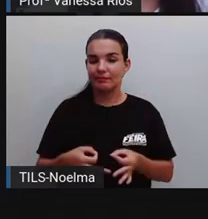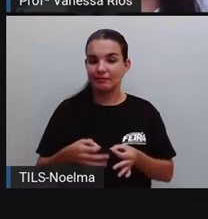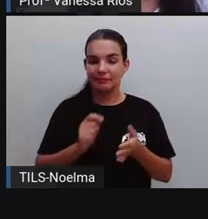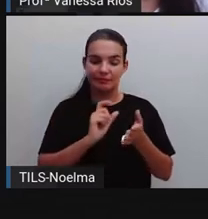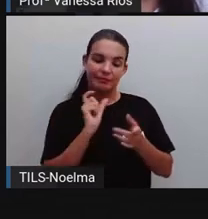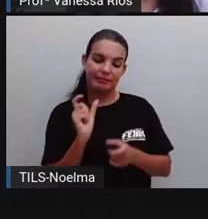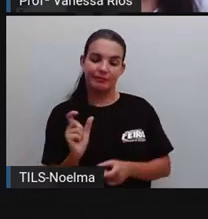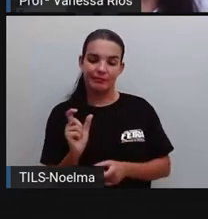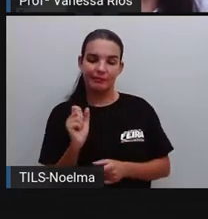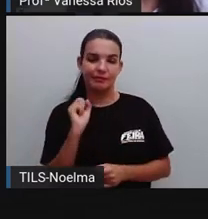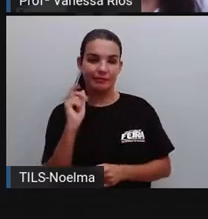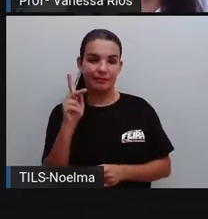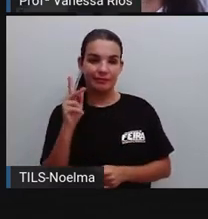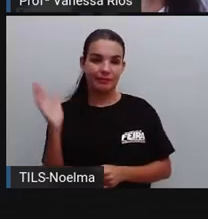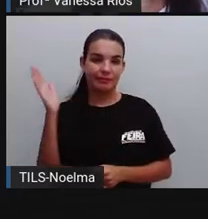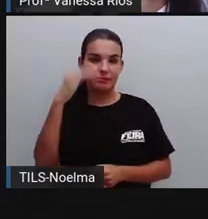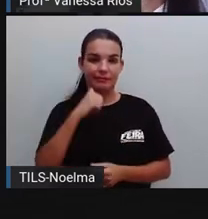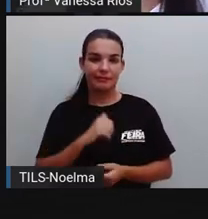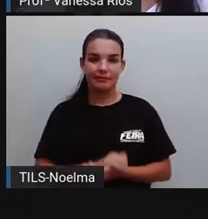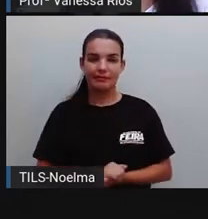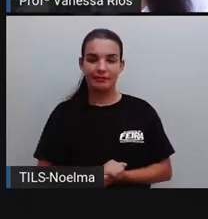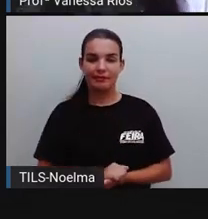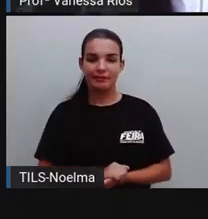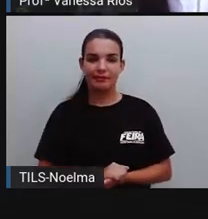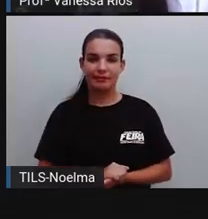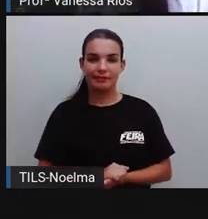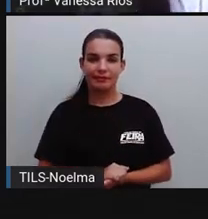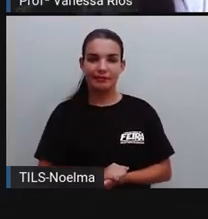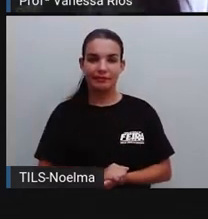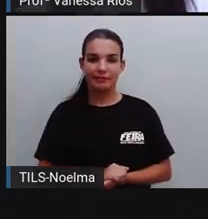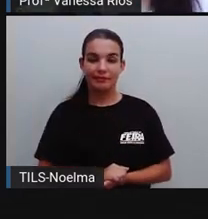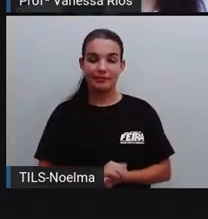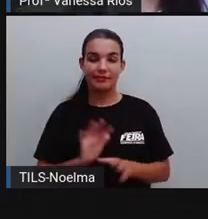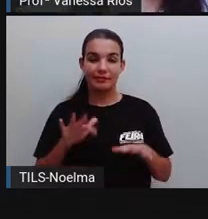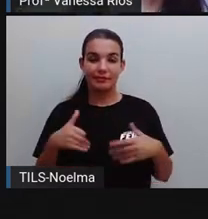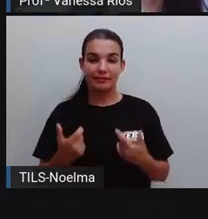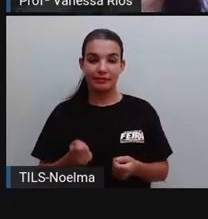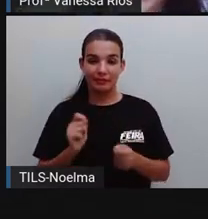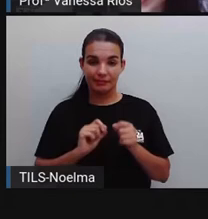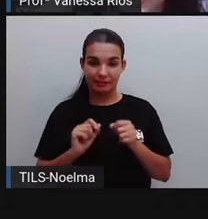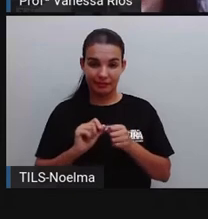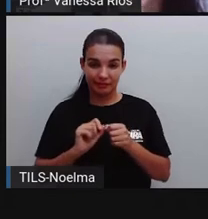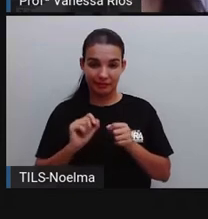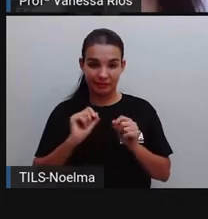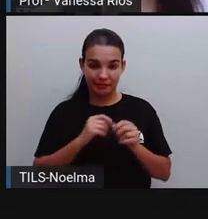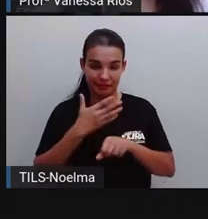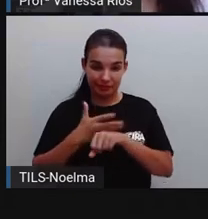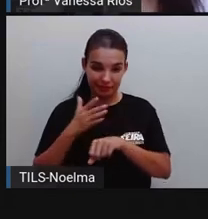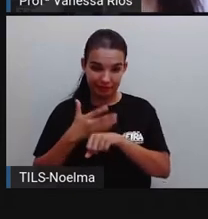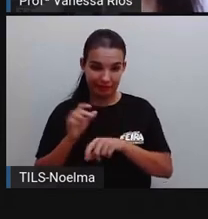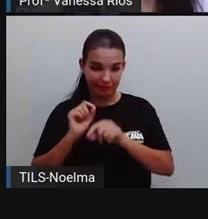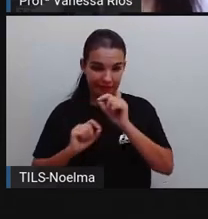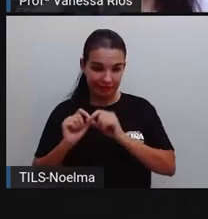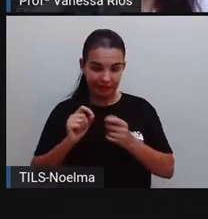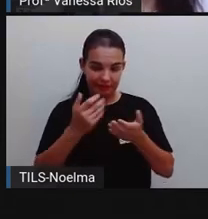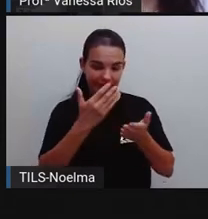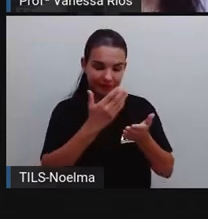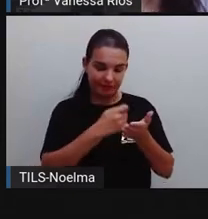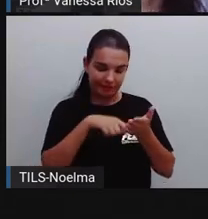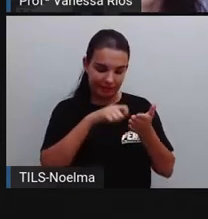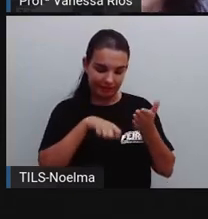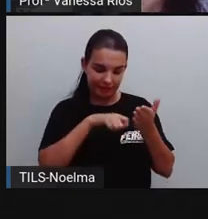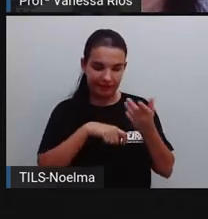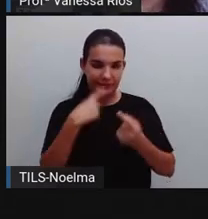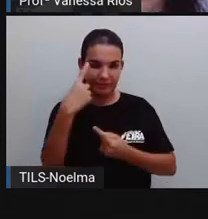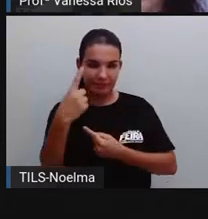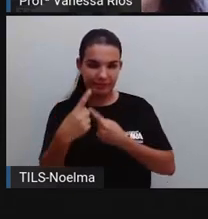palavras. E aí, para a gente observar a ortografia de forma prática, a Pró vai agora ditar